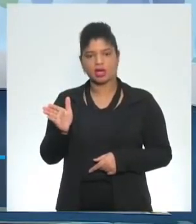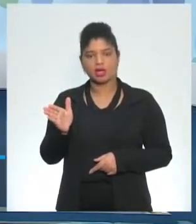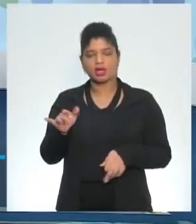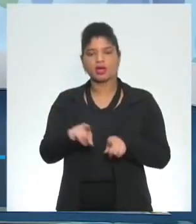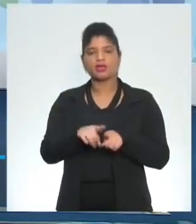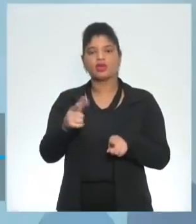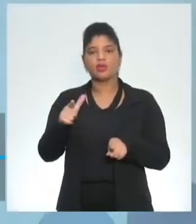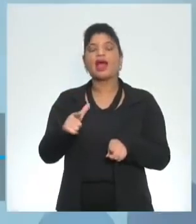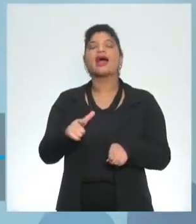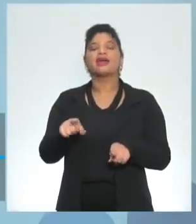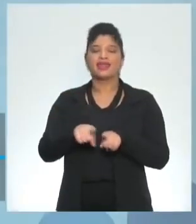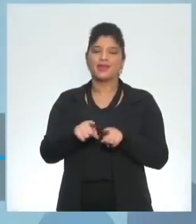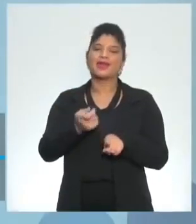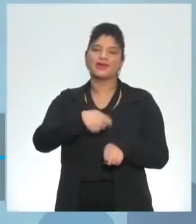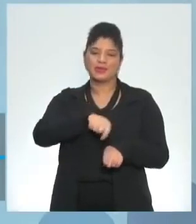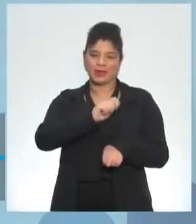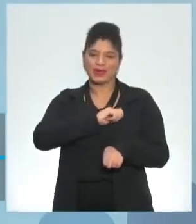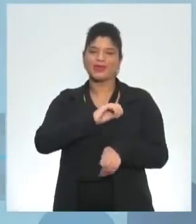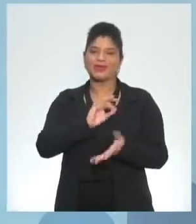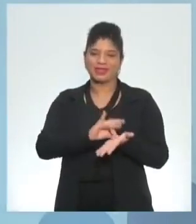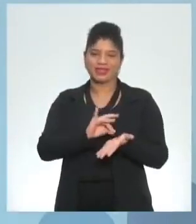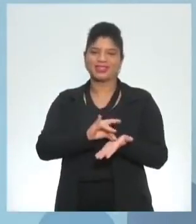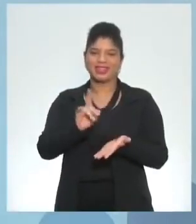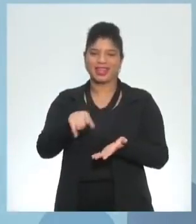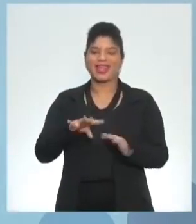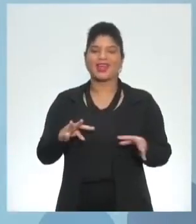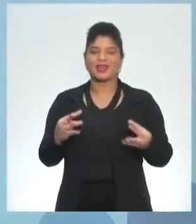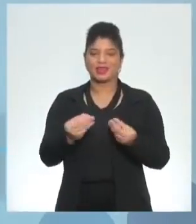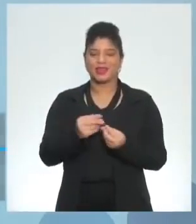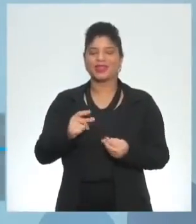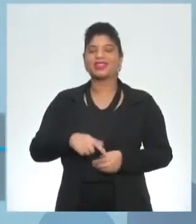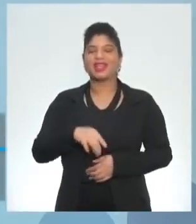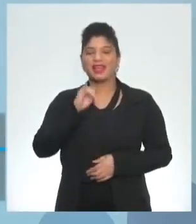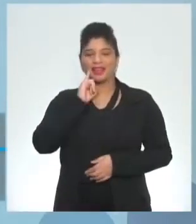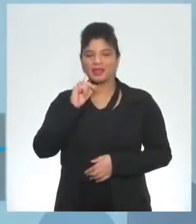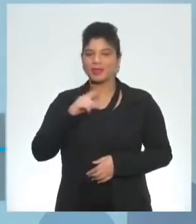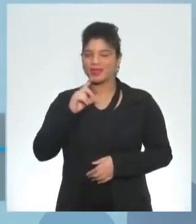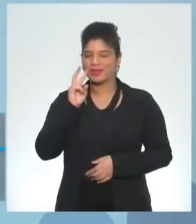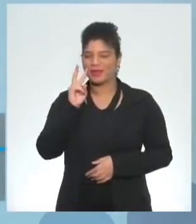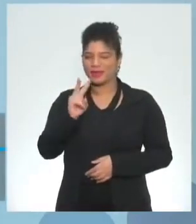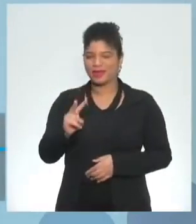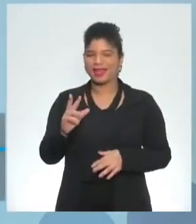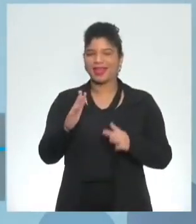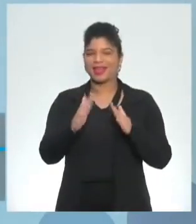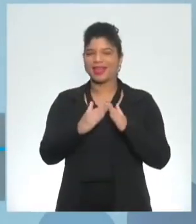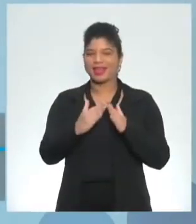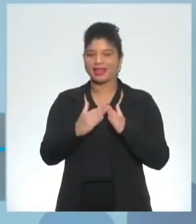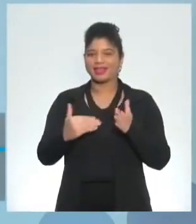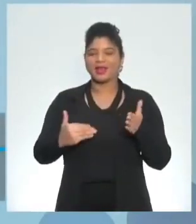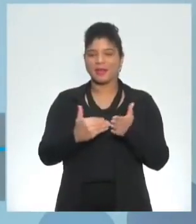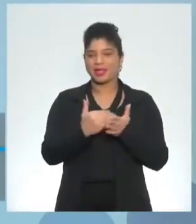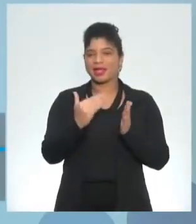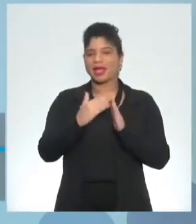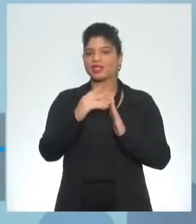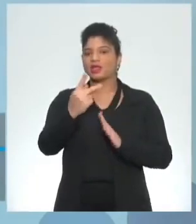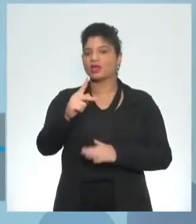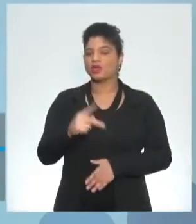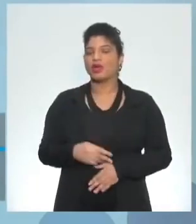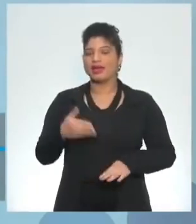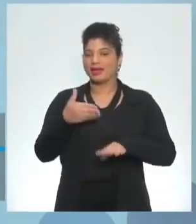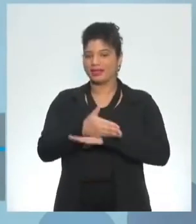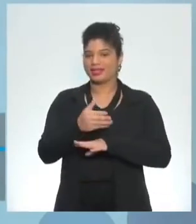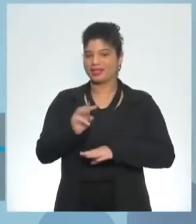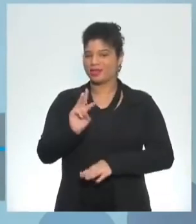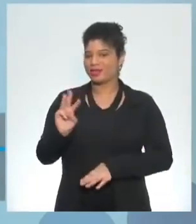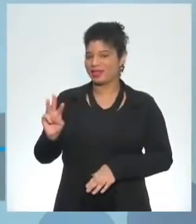também o espanhol é lógico ok então temos todos esses idiomas lá veja a unidade mais próxima de você acessa aí o site e se